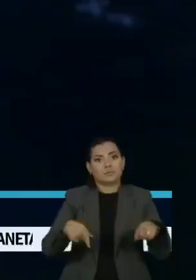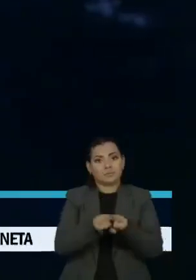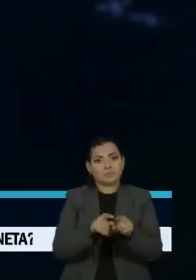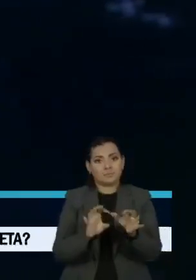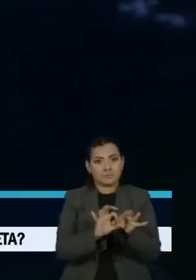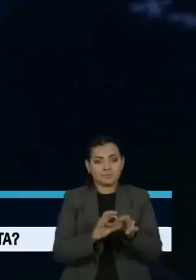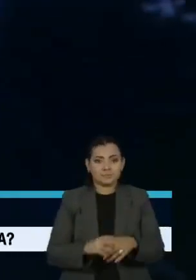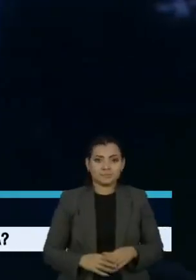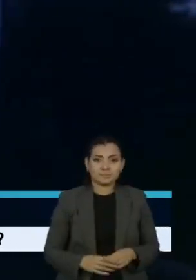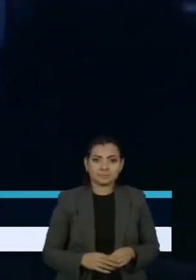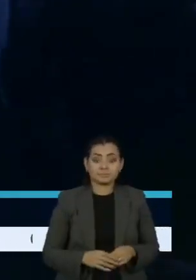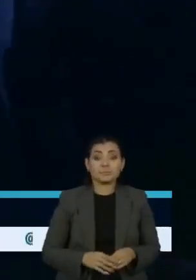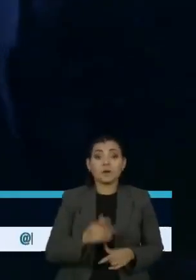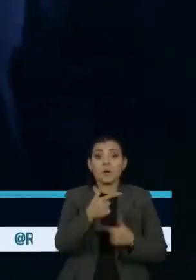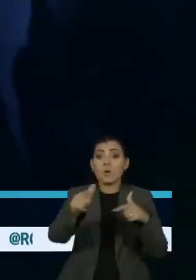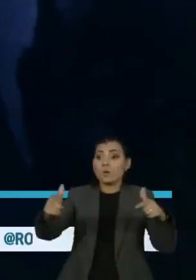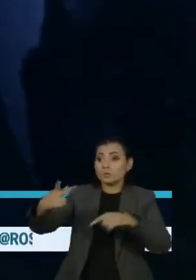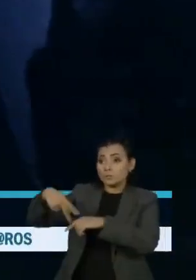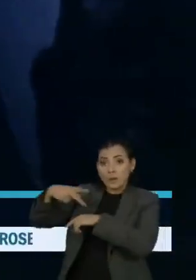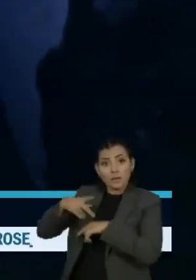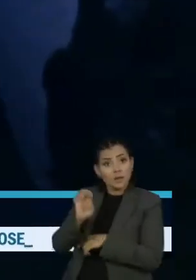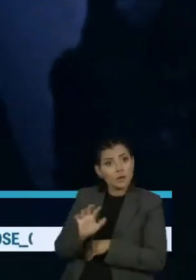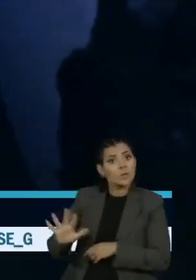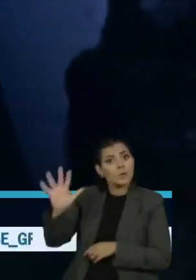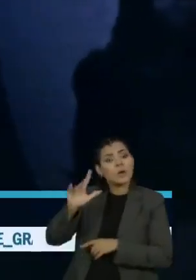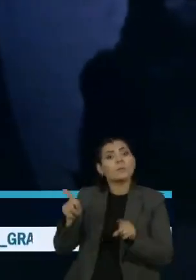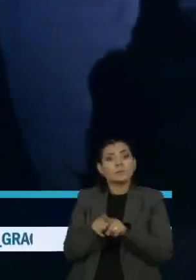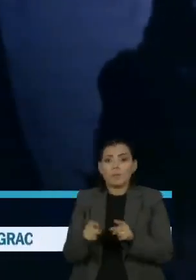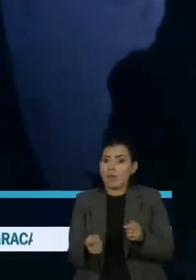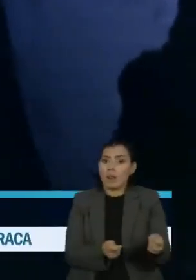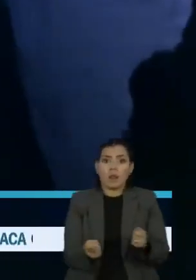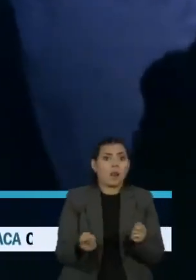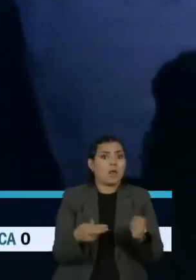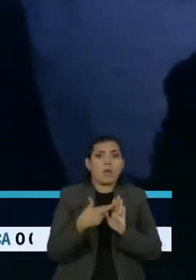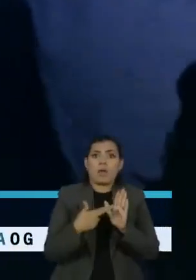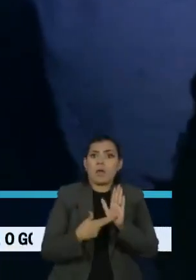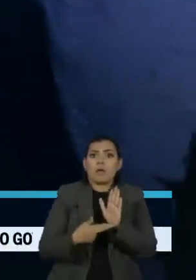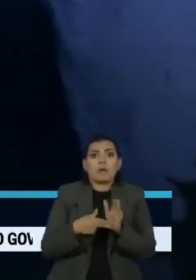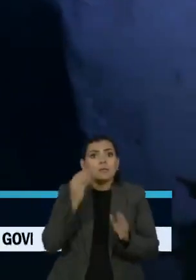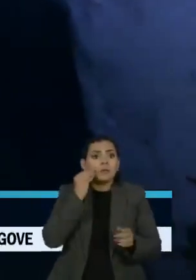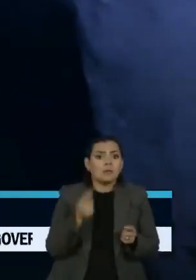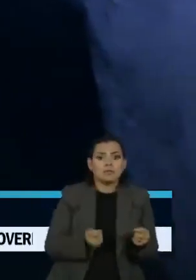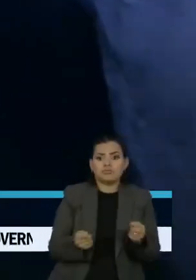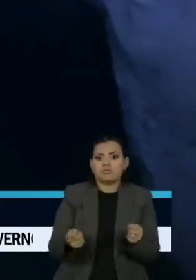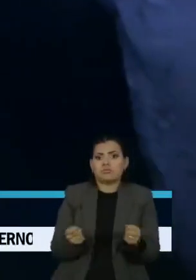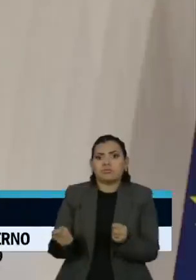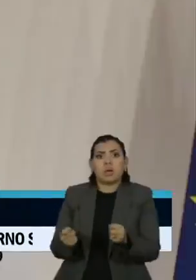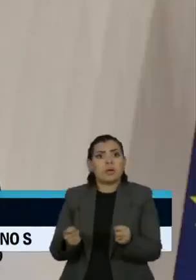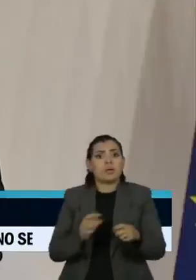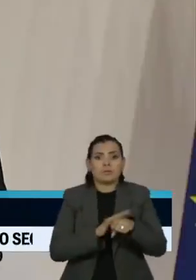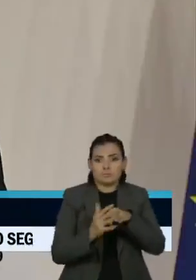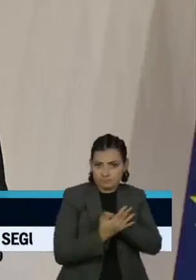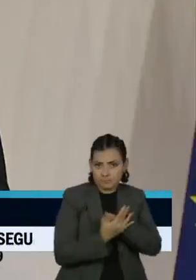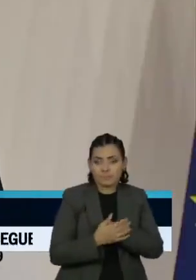E os outros países do bloco europeu apertam as medidas de restrição na tentativa de conter a pandemia.